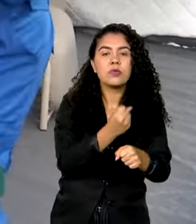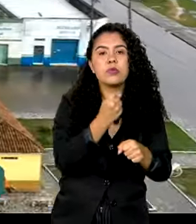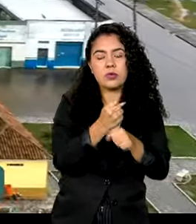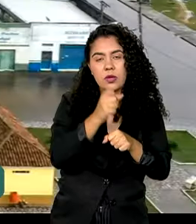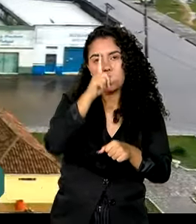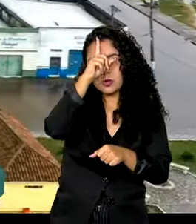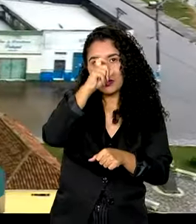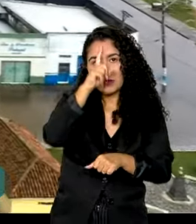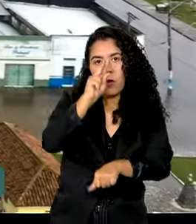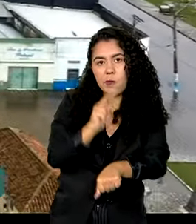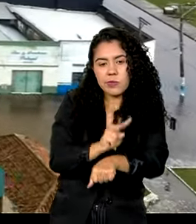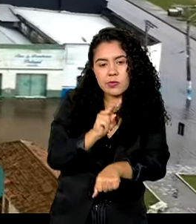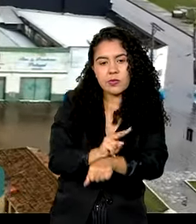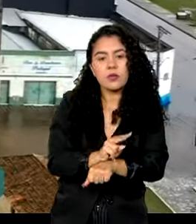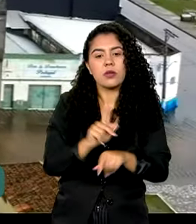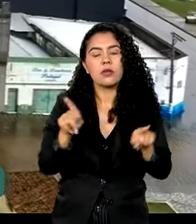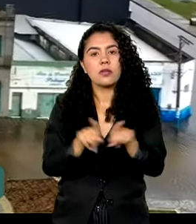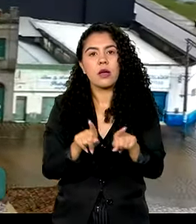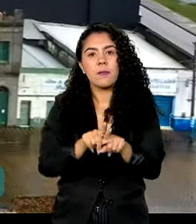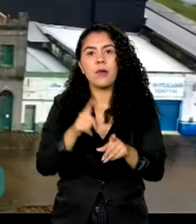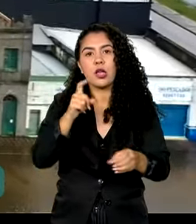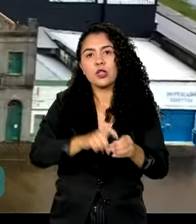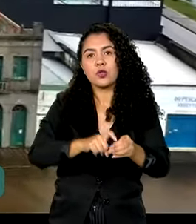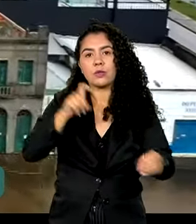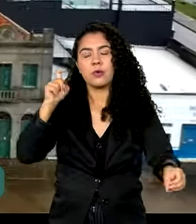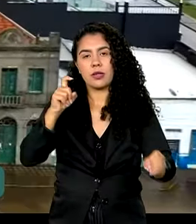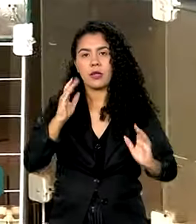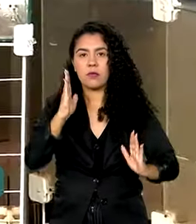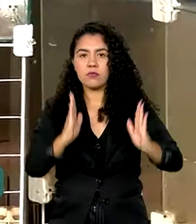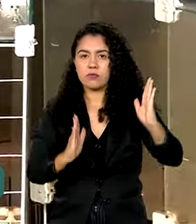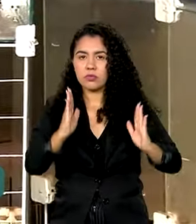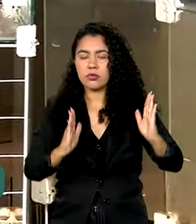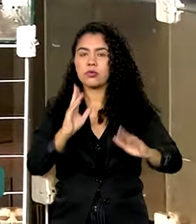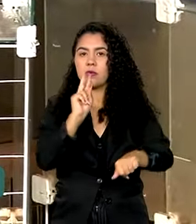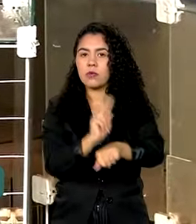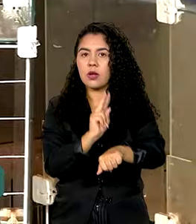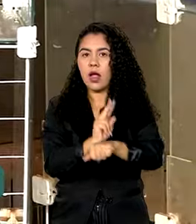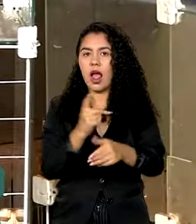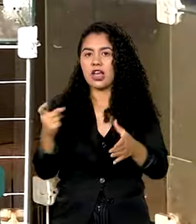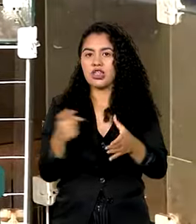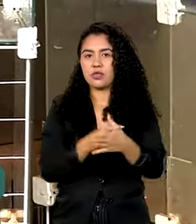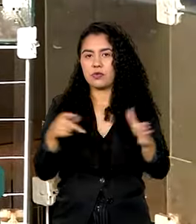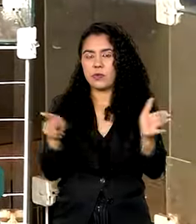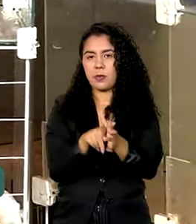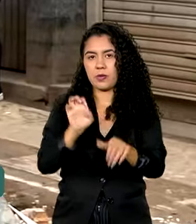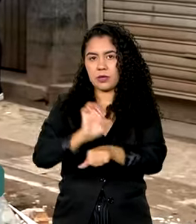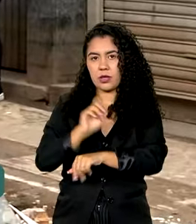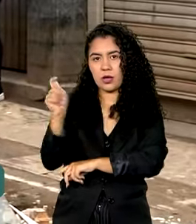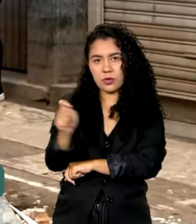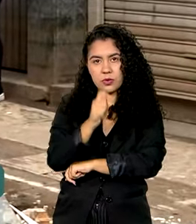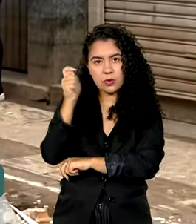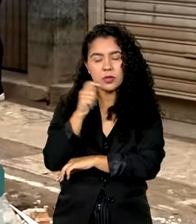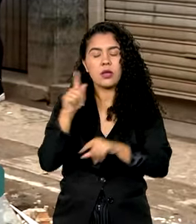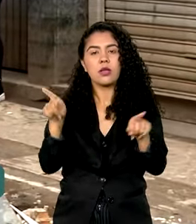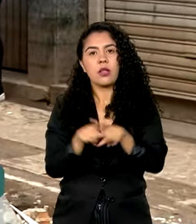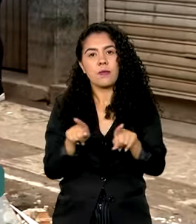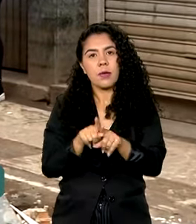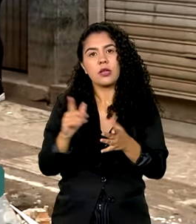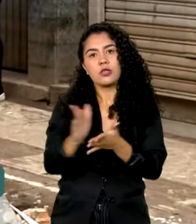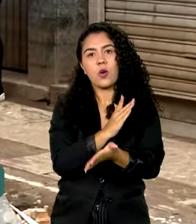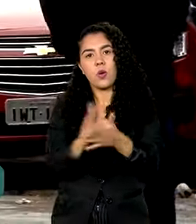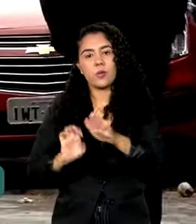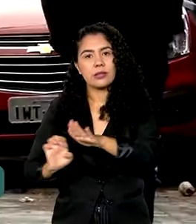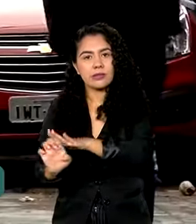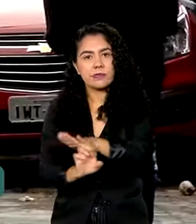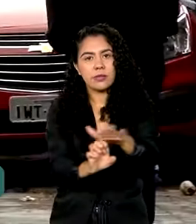dos juros e suspensão da dívida do Rio Grande do Sul com a União, renegociação de dívida de empresas, restabelecimento de